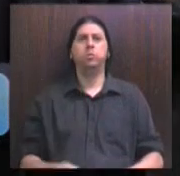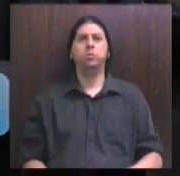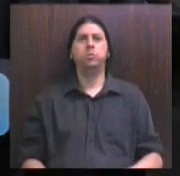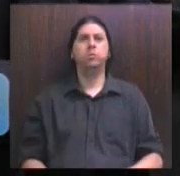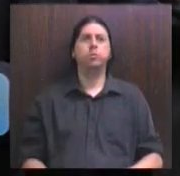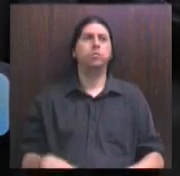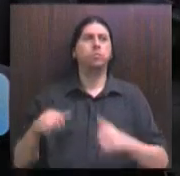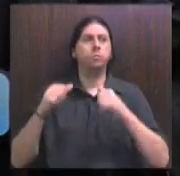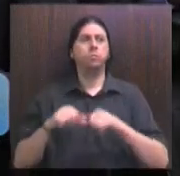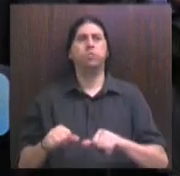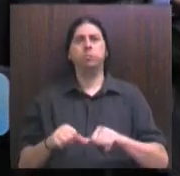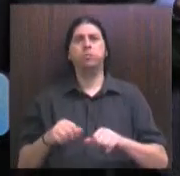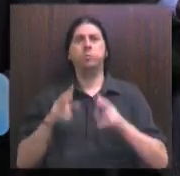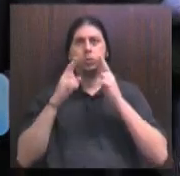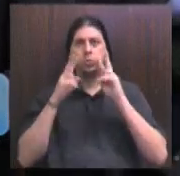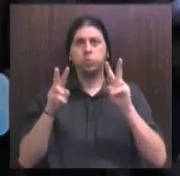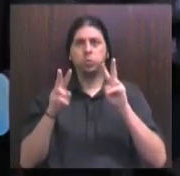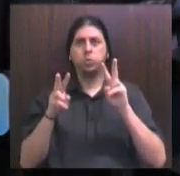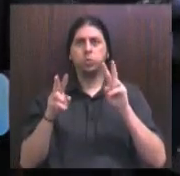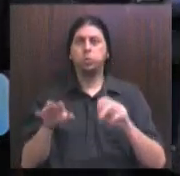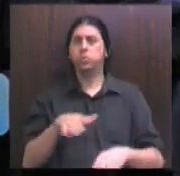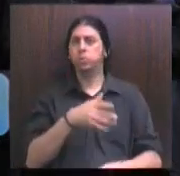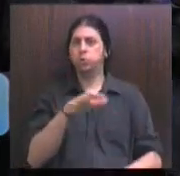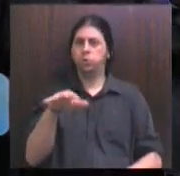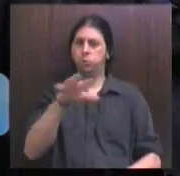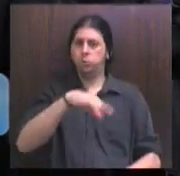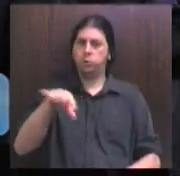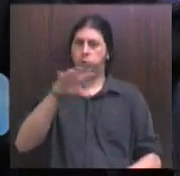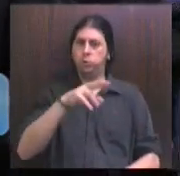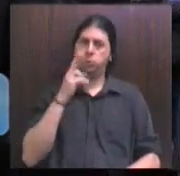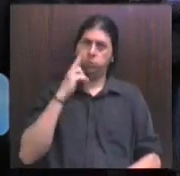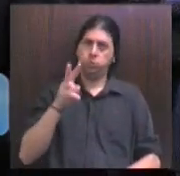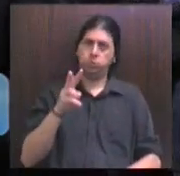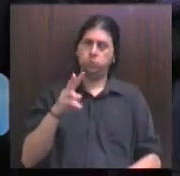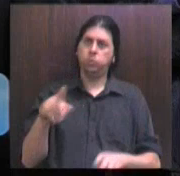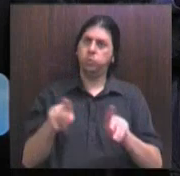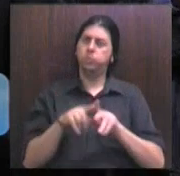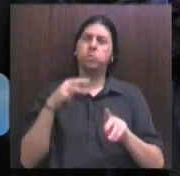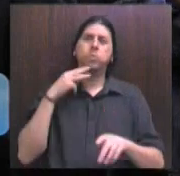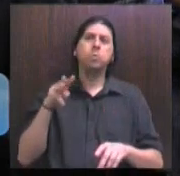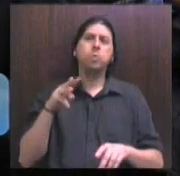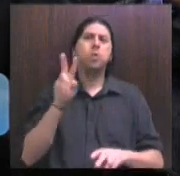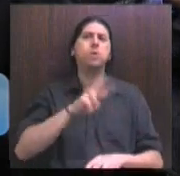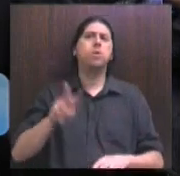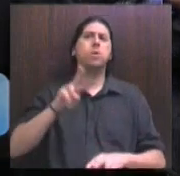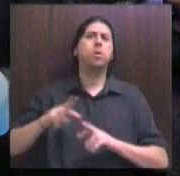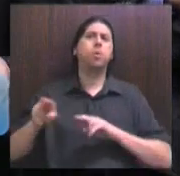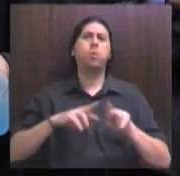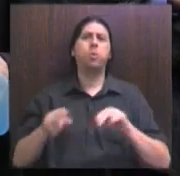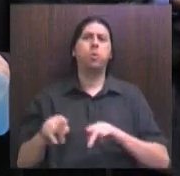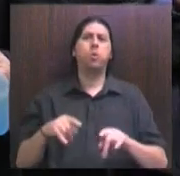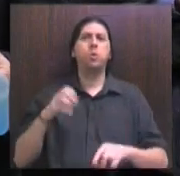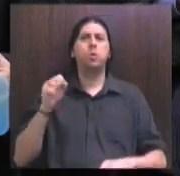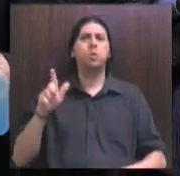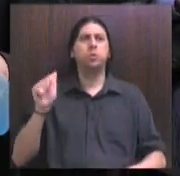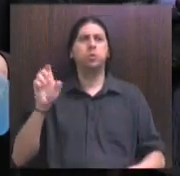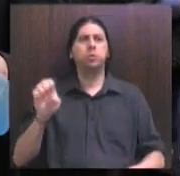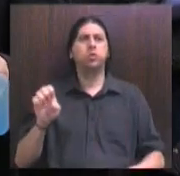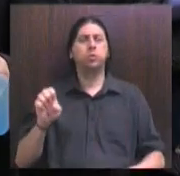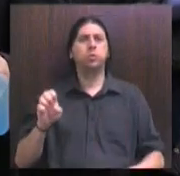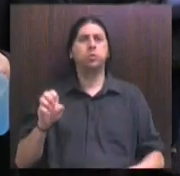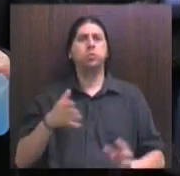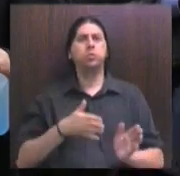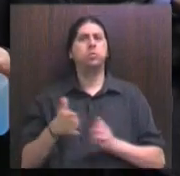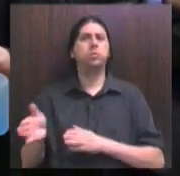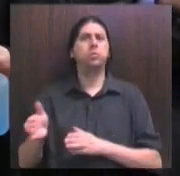E estava olhando aqui a missão, a visão e os valores do CENG. E por aí nós